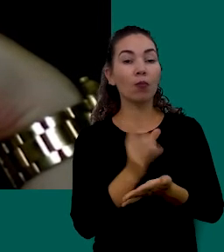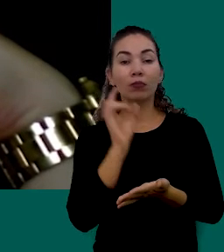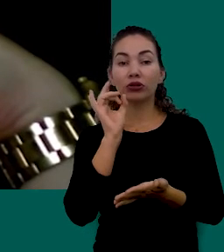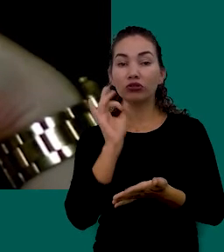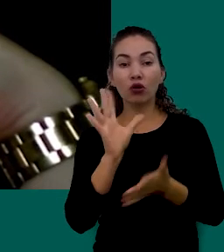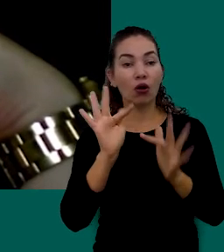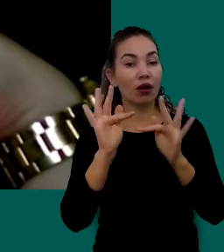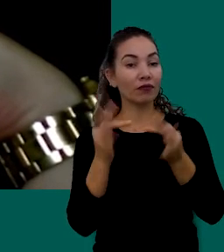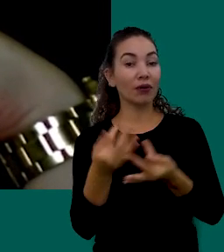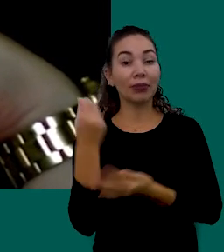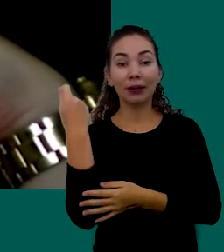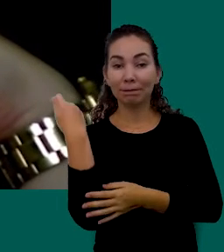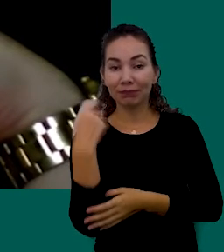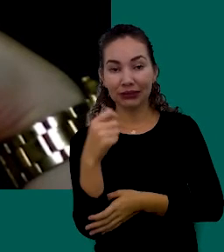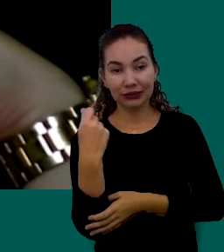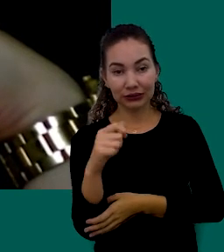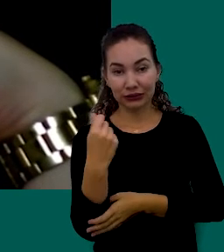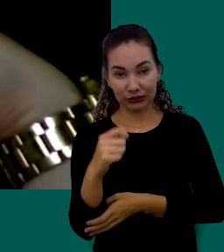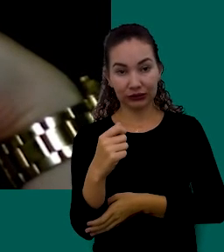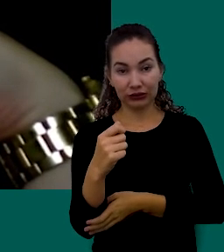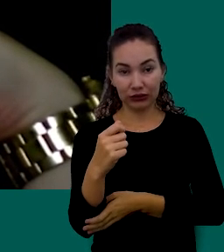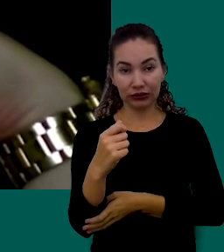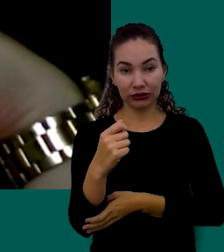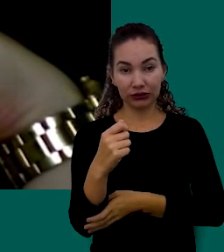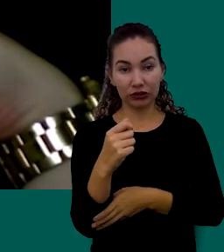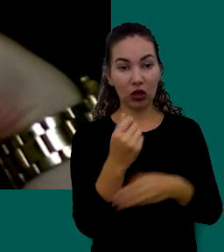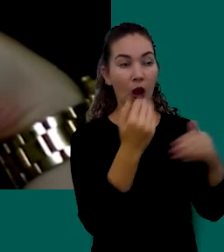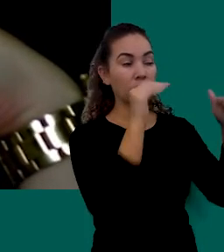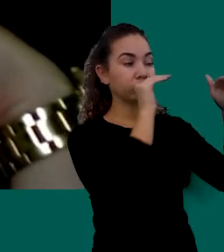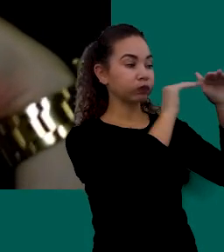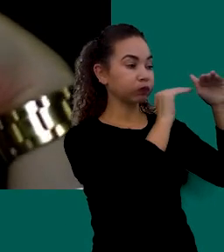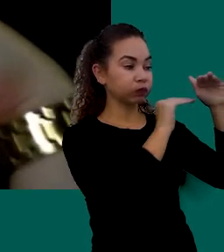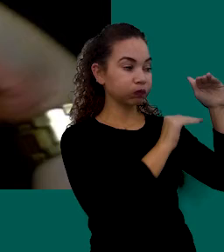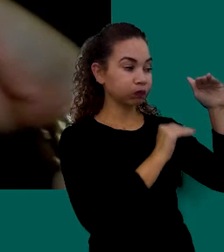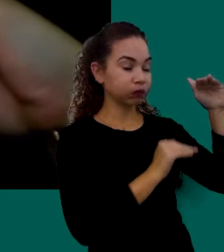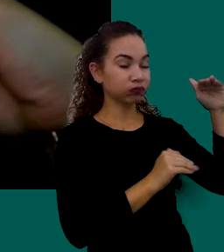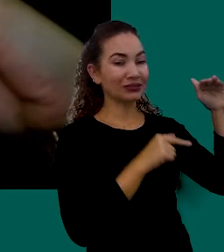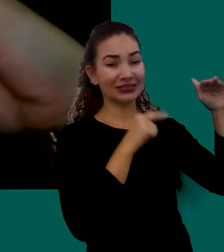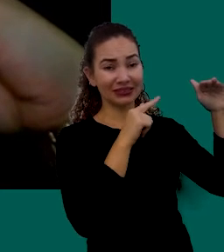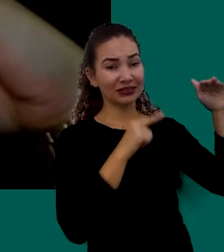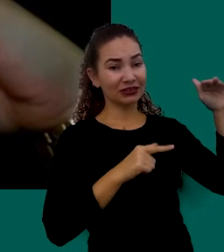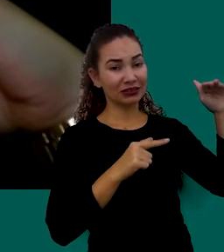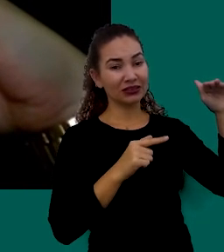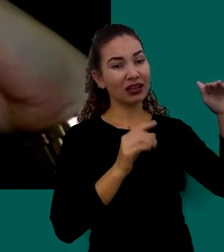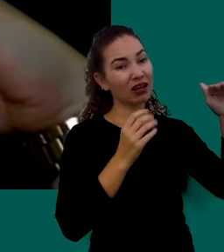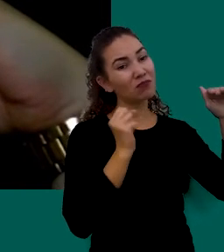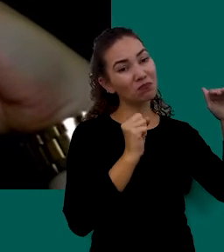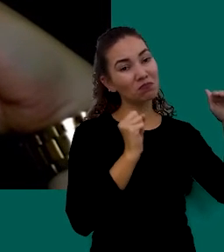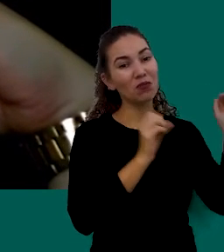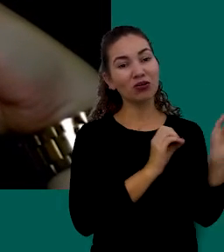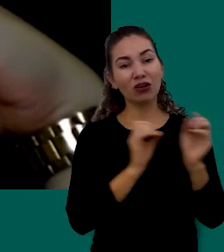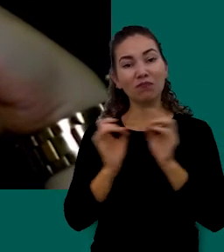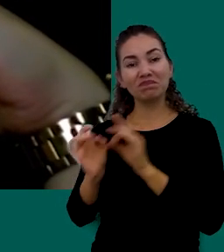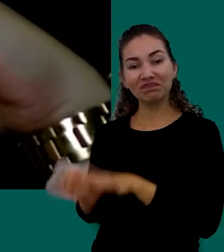Comida Que É Necessária O Estoque Muitas Vezes Ele Pode Levar Ao Desperdício